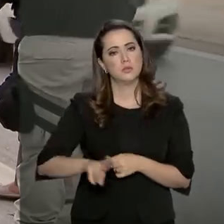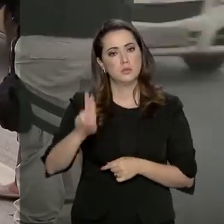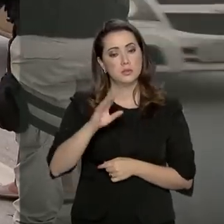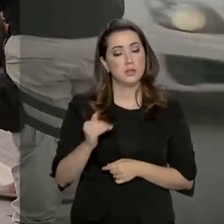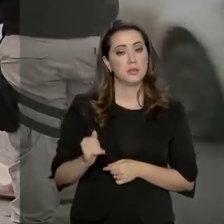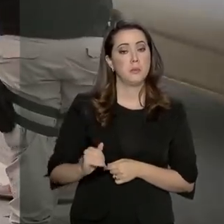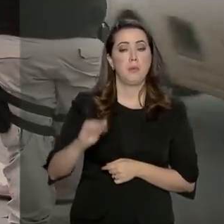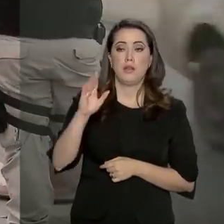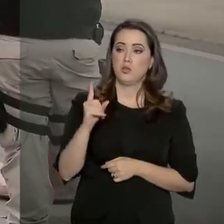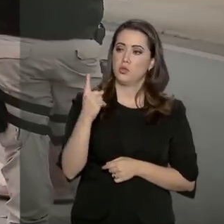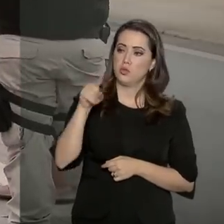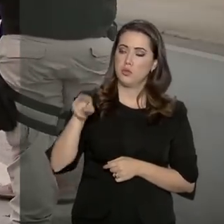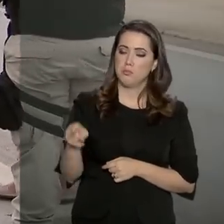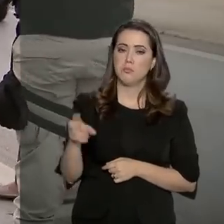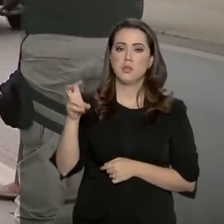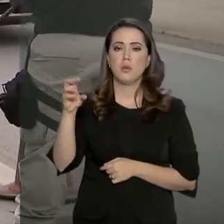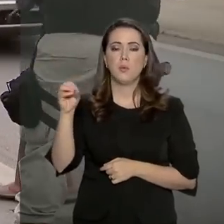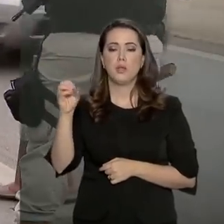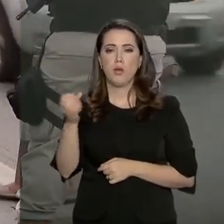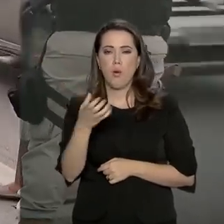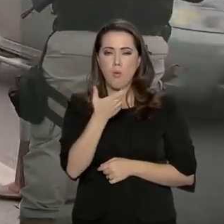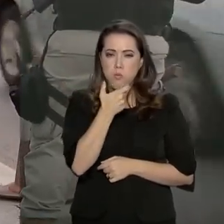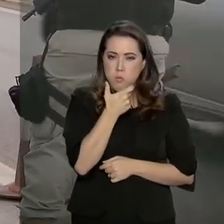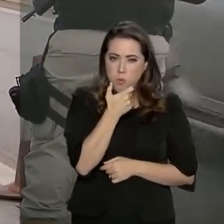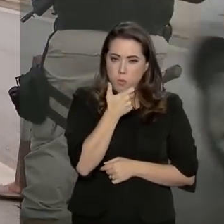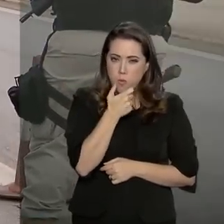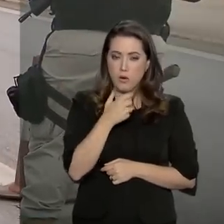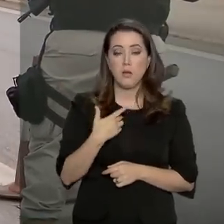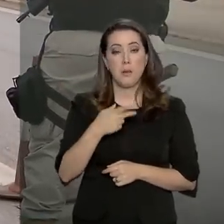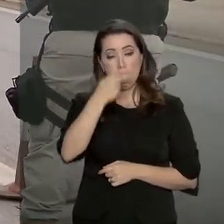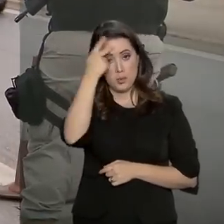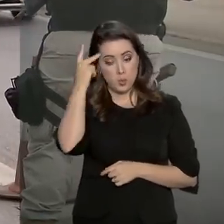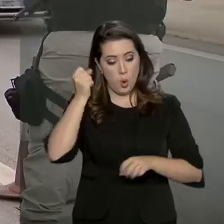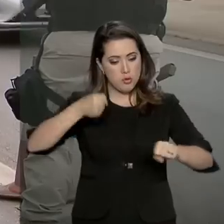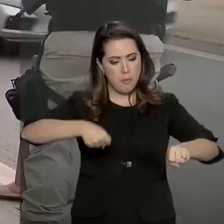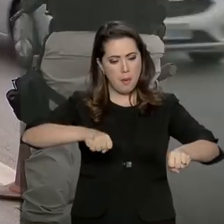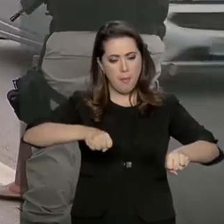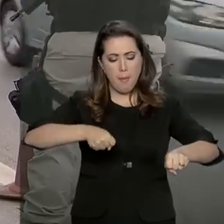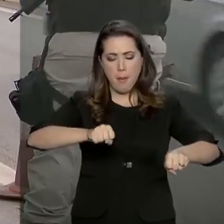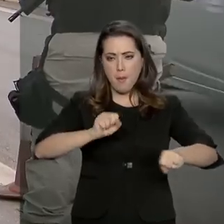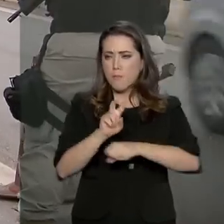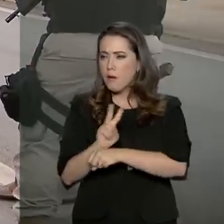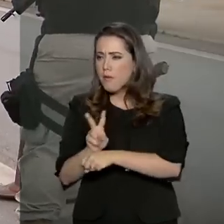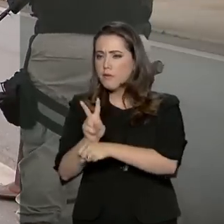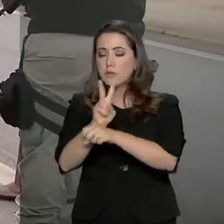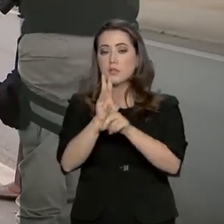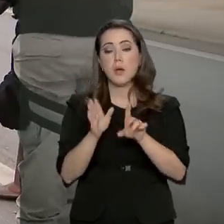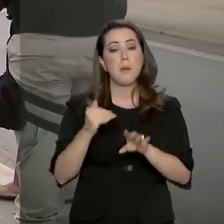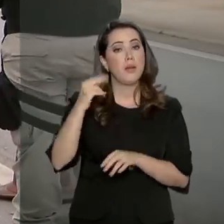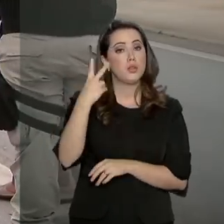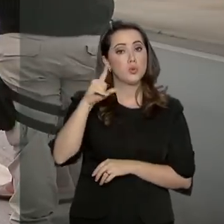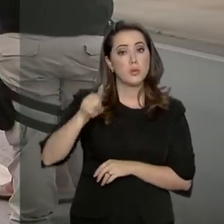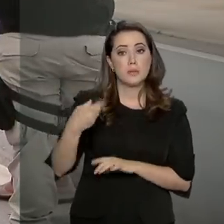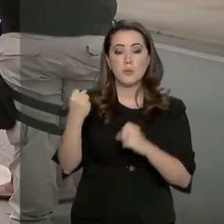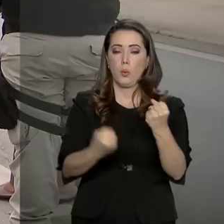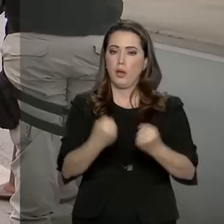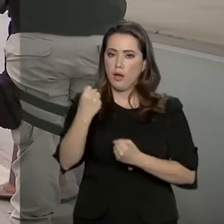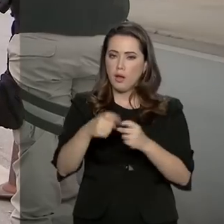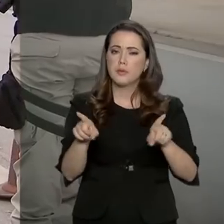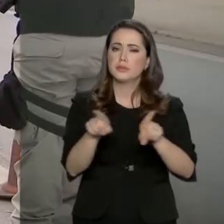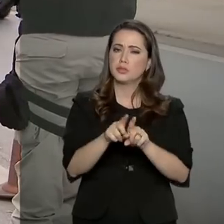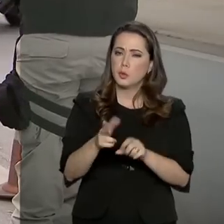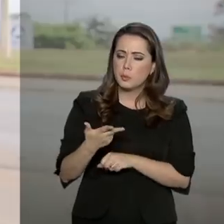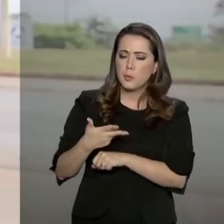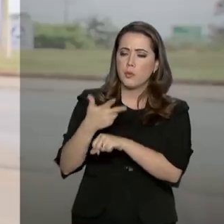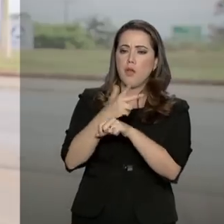mais de 1.500 bafômetros, 600 motociclistas e mais de 2 mil viaturas, além de vários radares